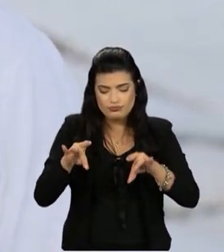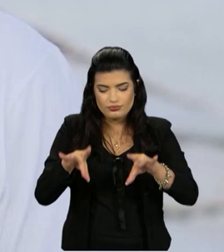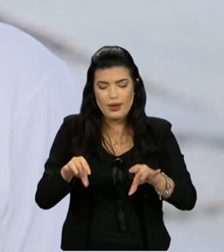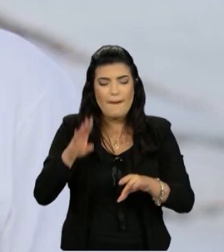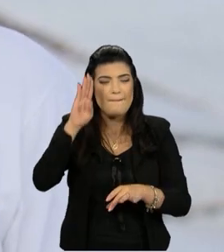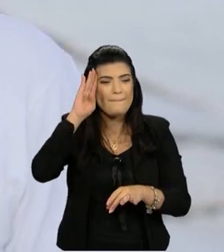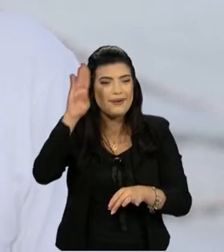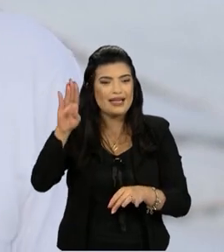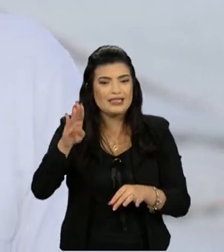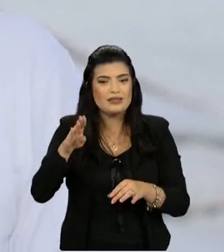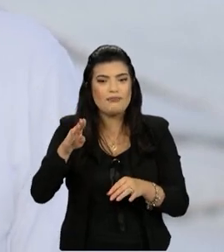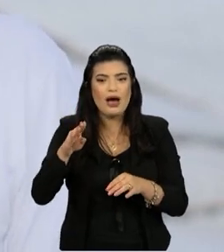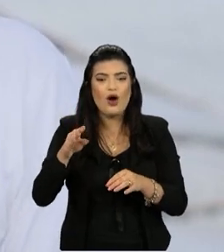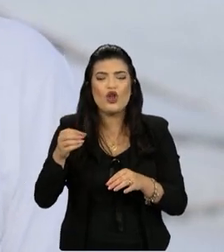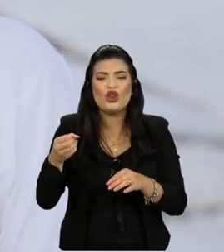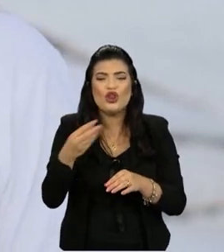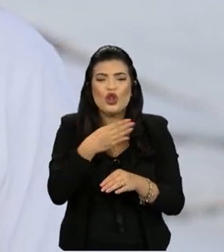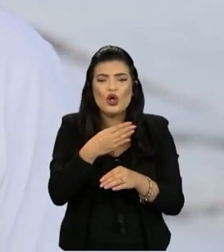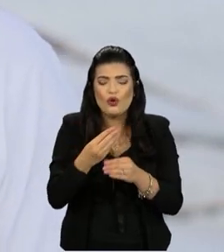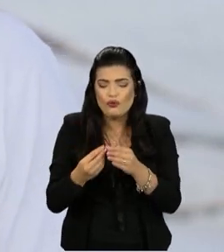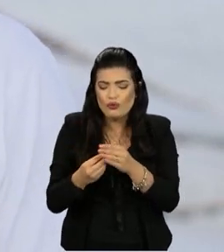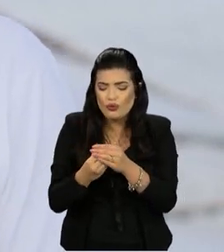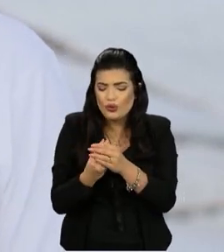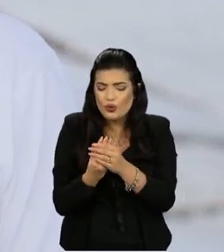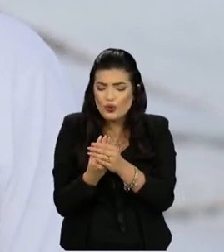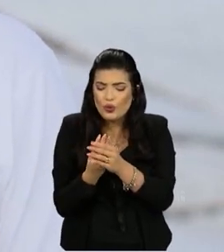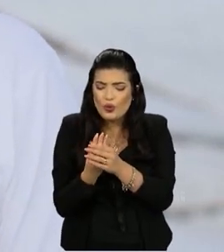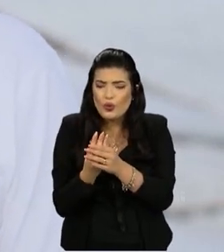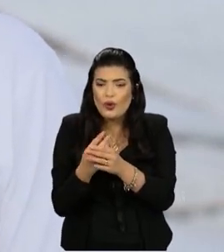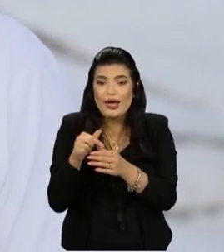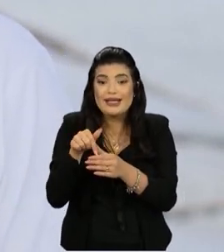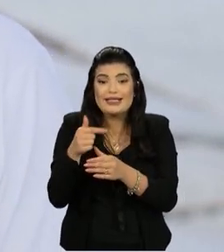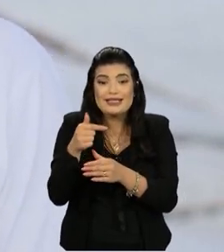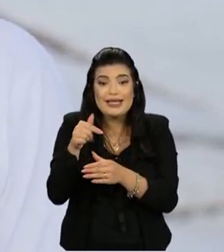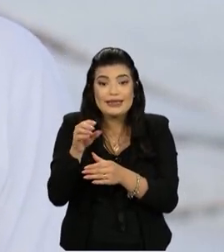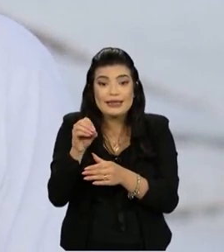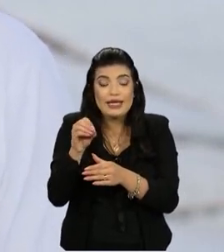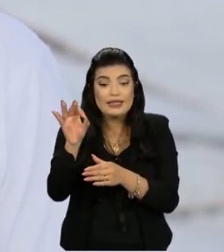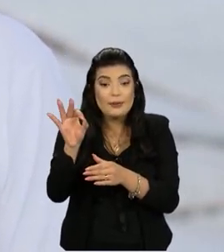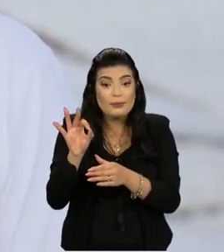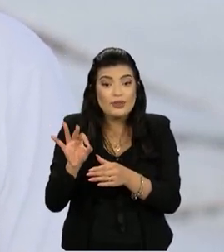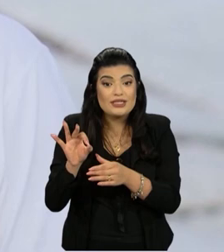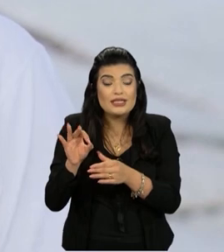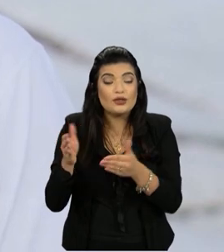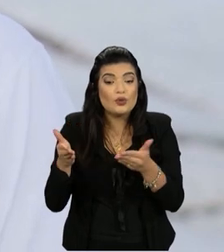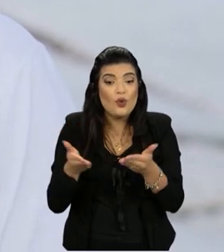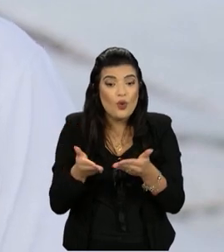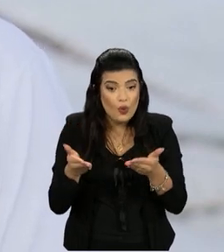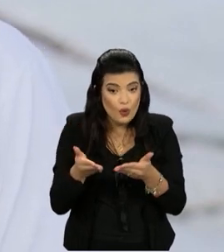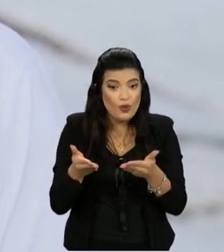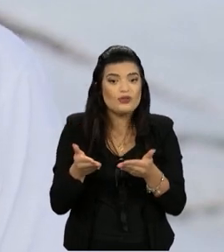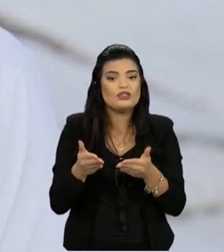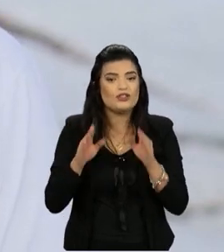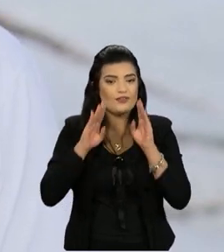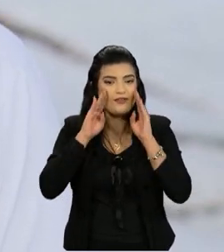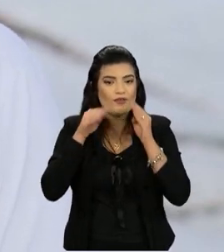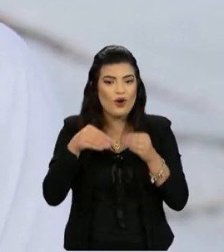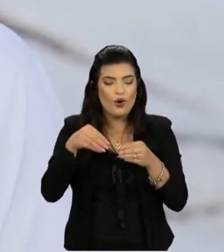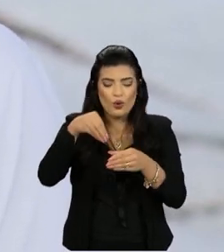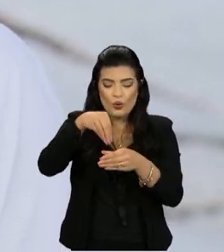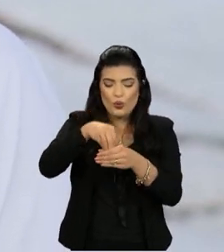muda. É uma parte que praticamente 70% da tua produção, hoje, ela foca na